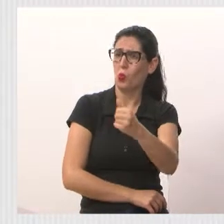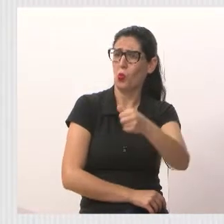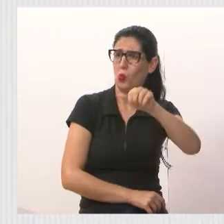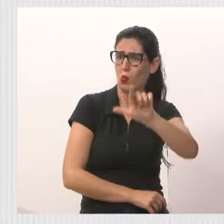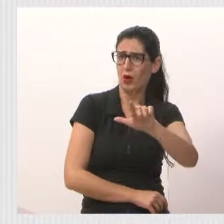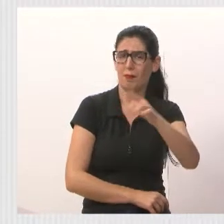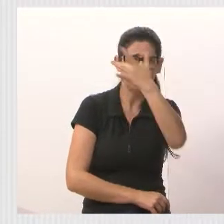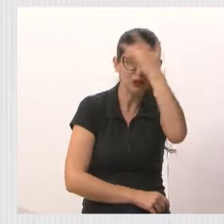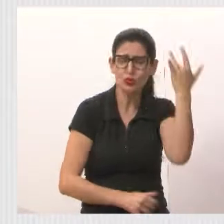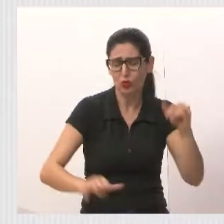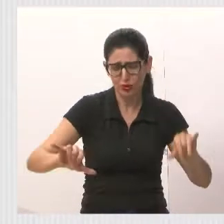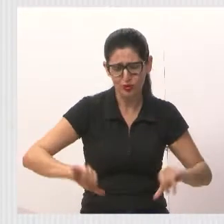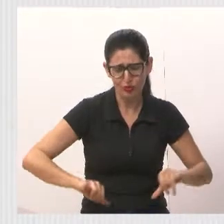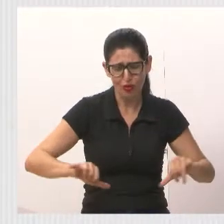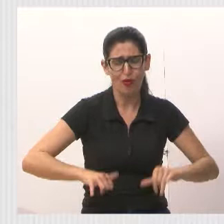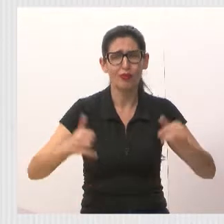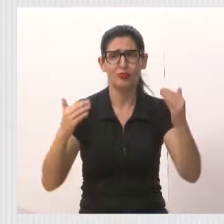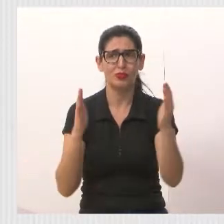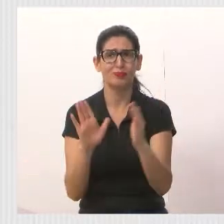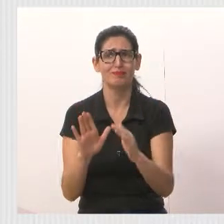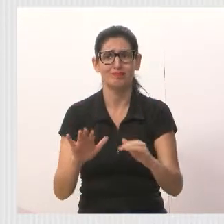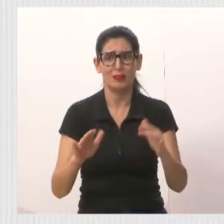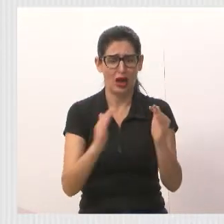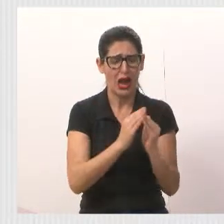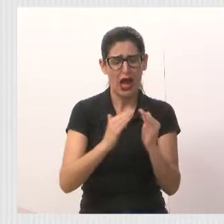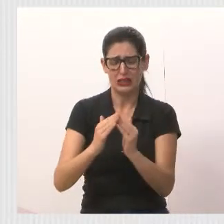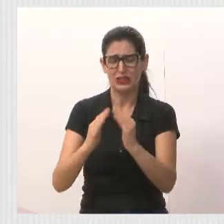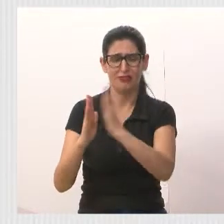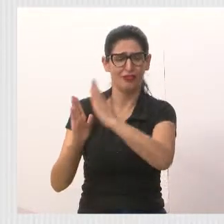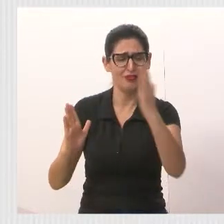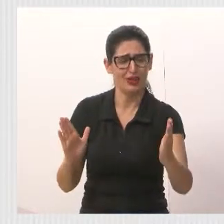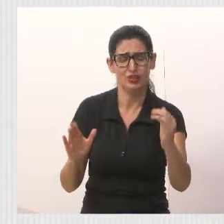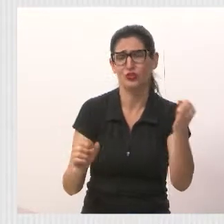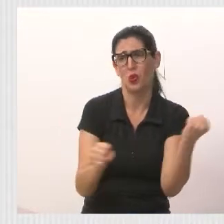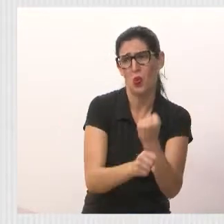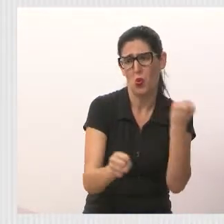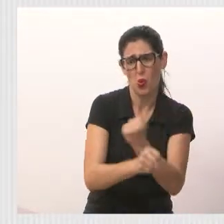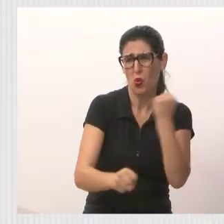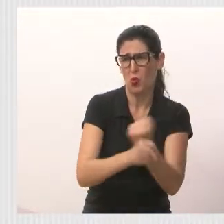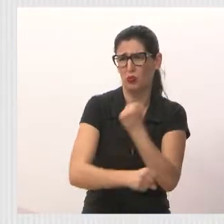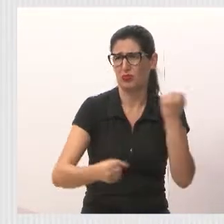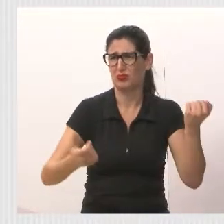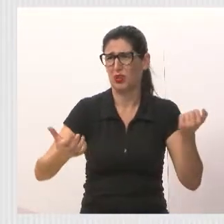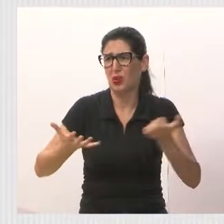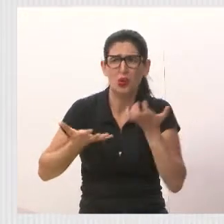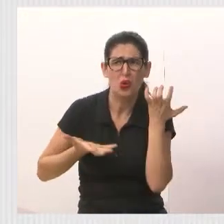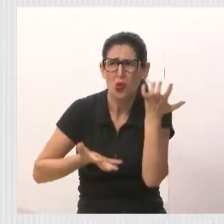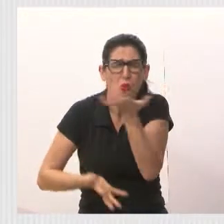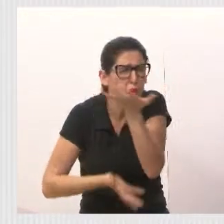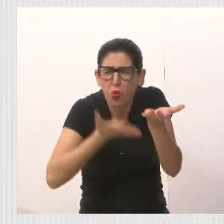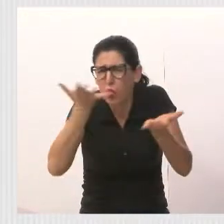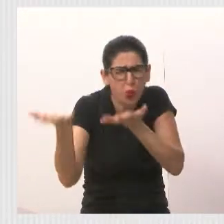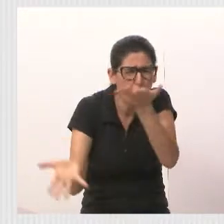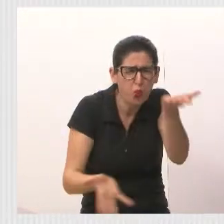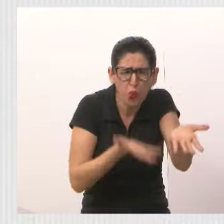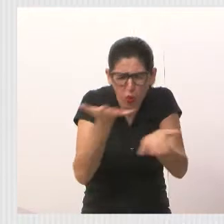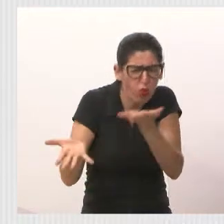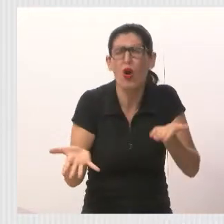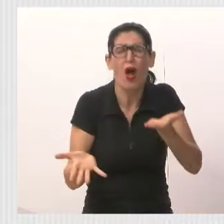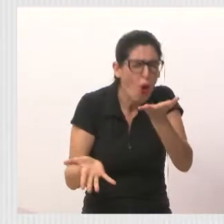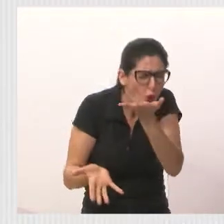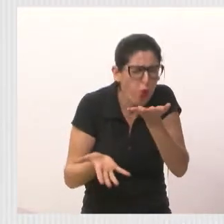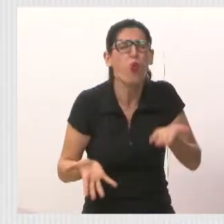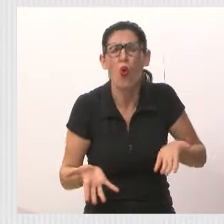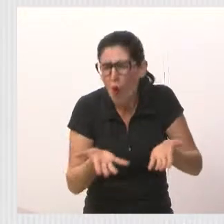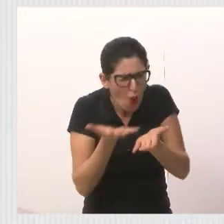quem mora ali em frente à obra. Então, foi solicitado o empracamento local para que o ônibus também passe pela